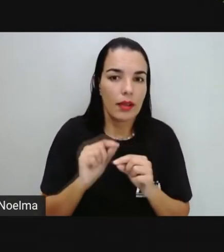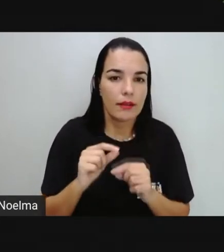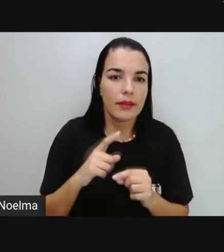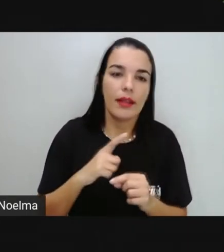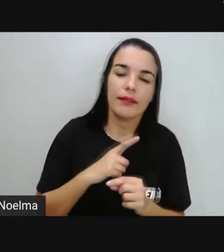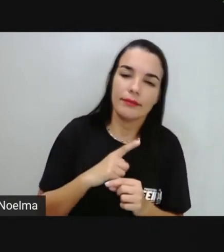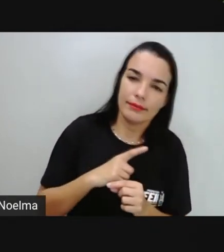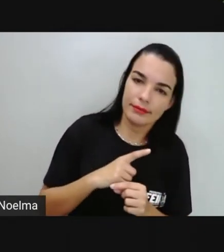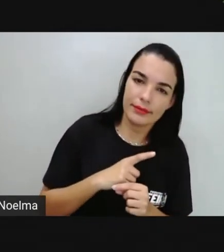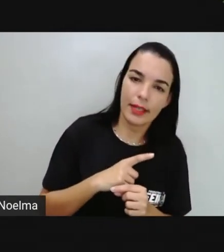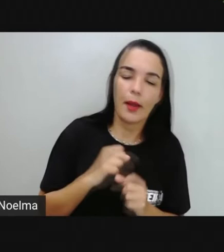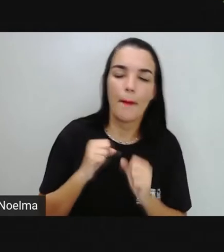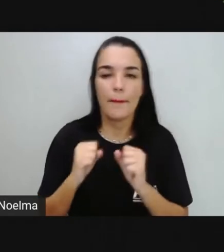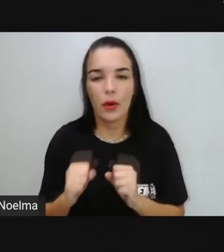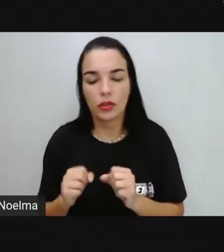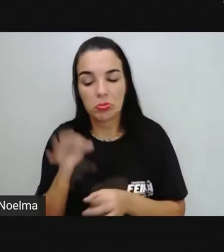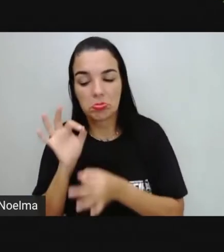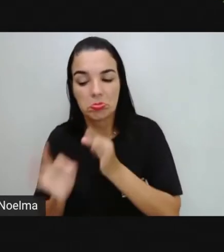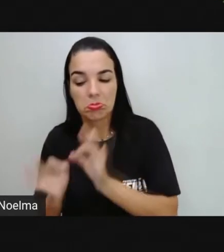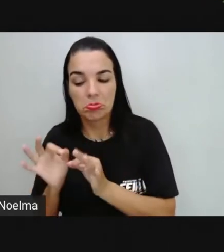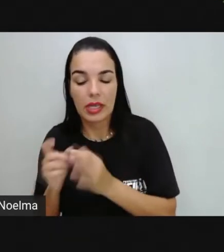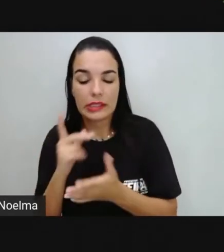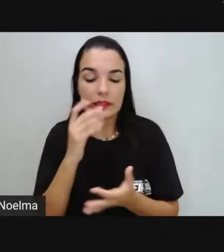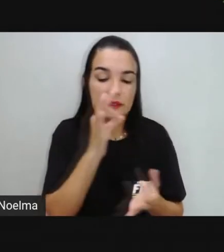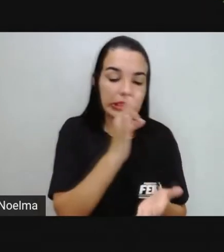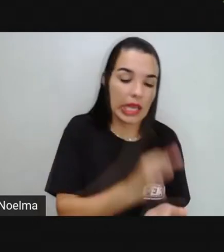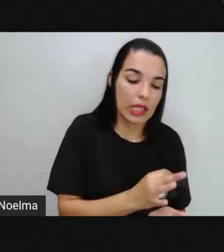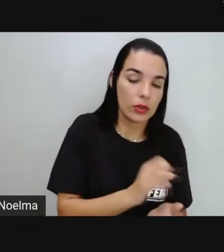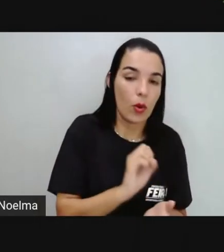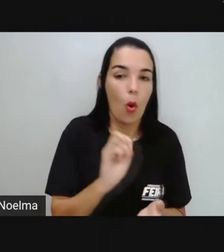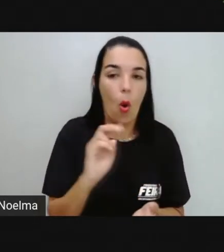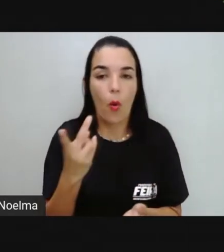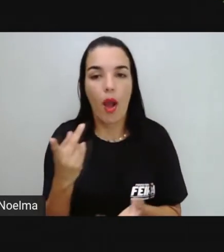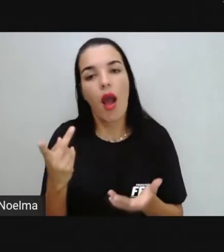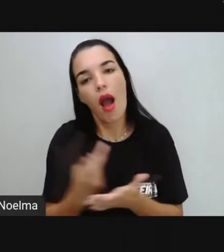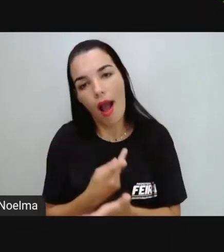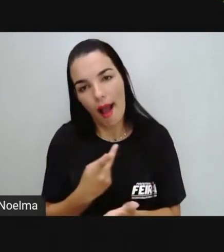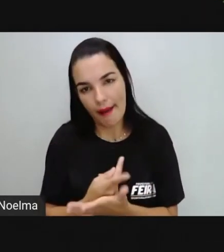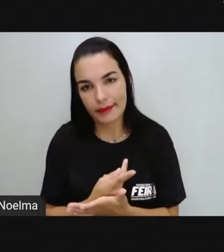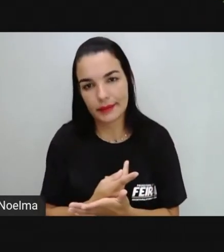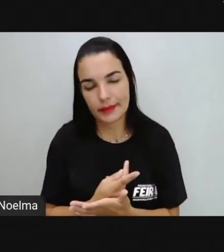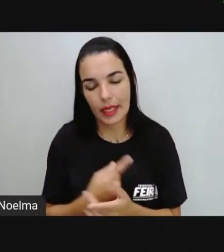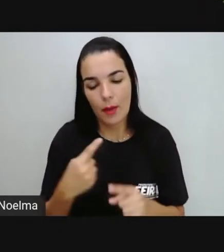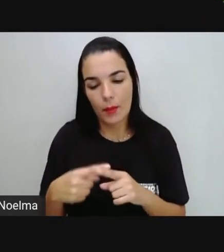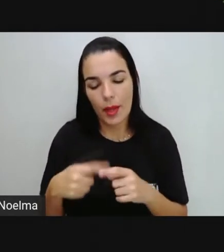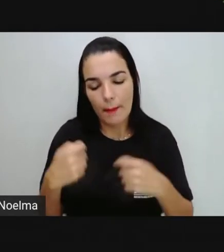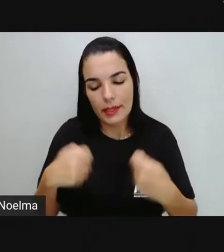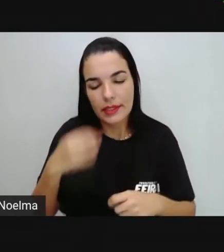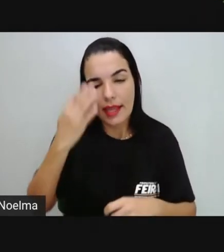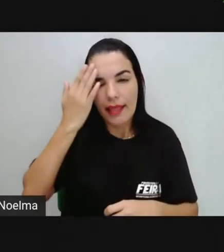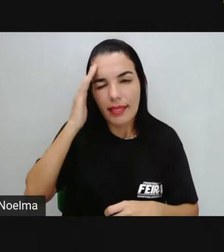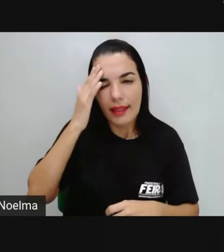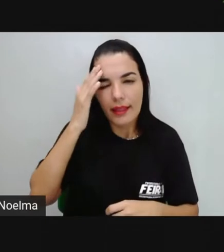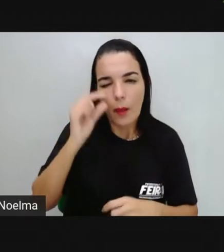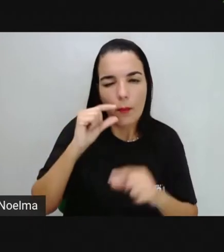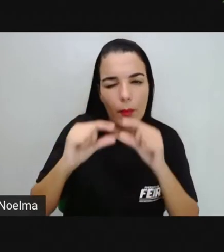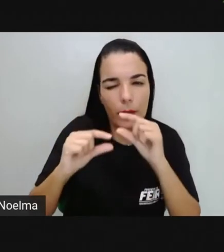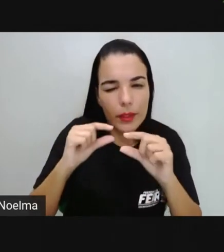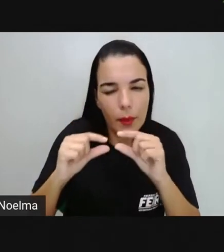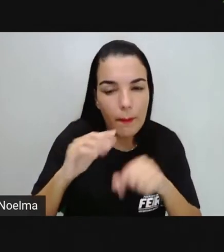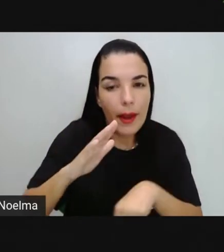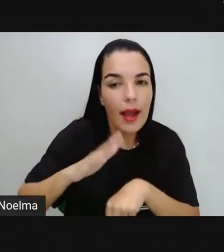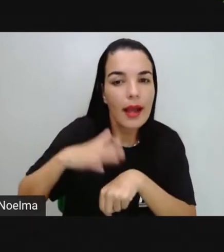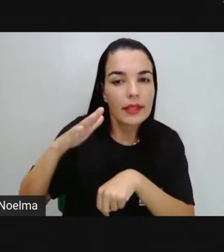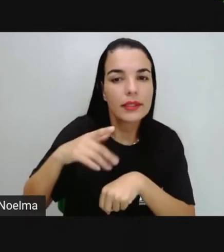a gente pode julgar como certo ou errado. Para a gente entender um pouquinho mais, vamos